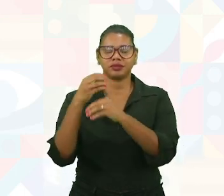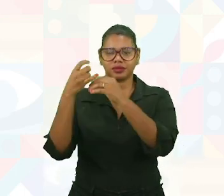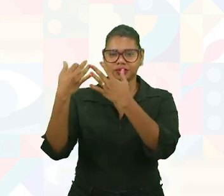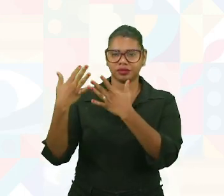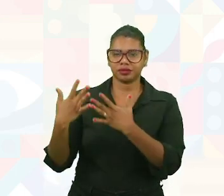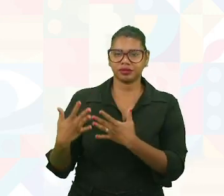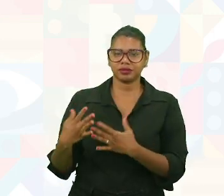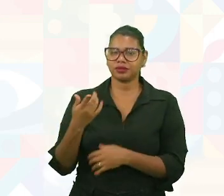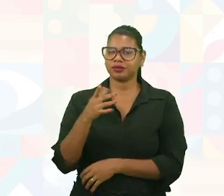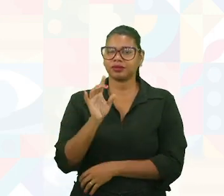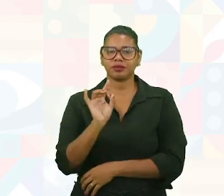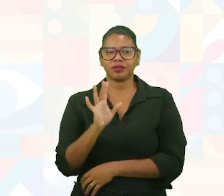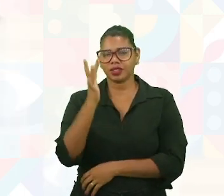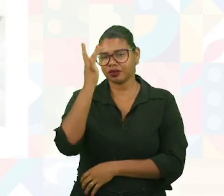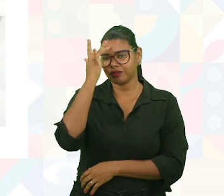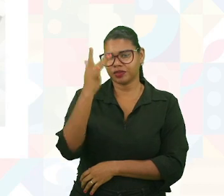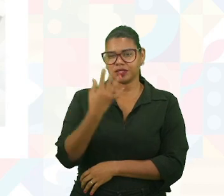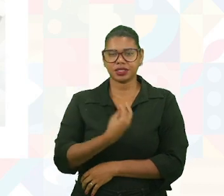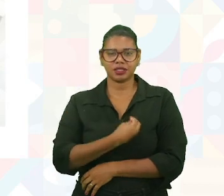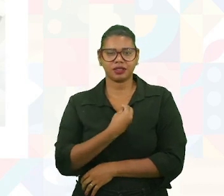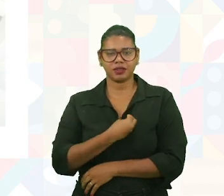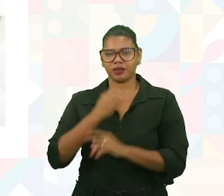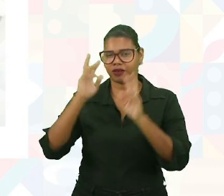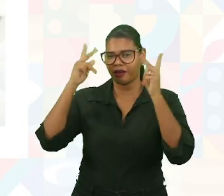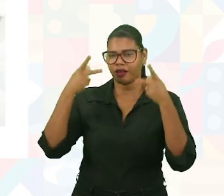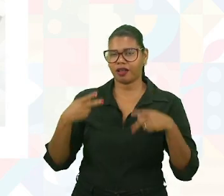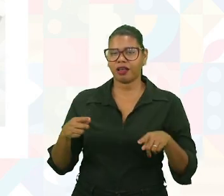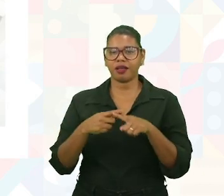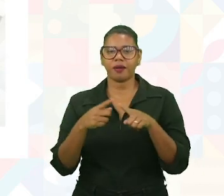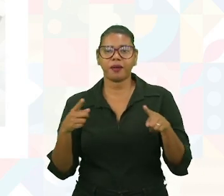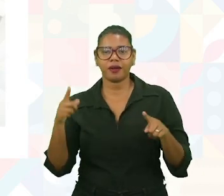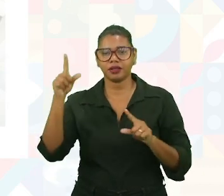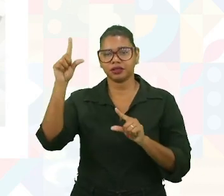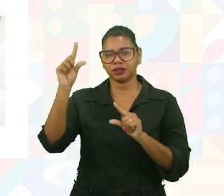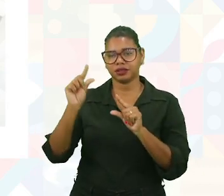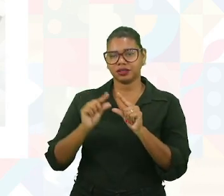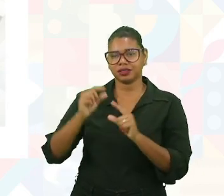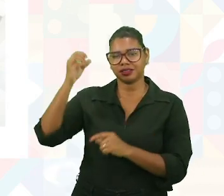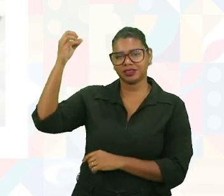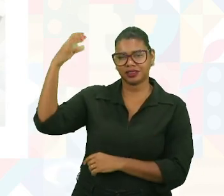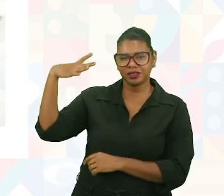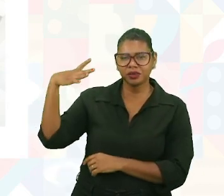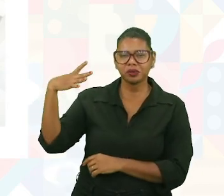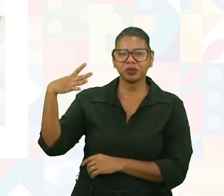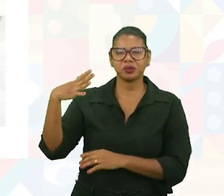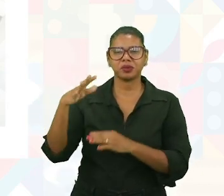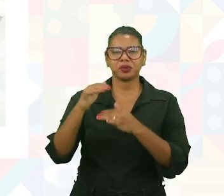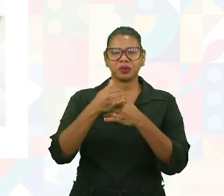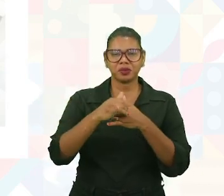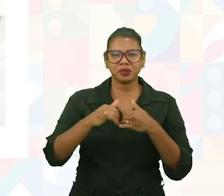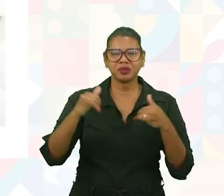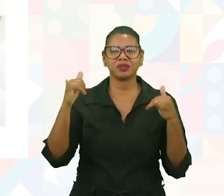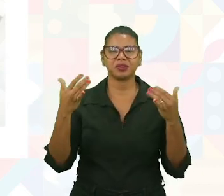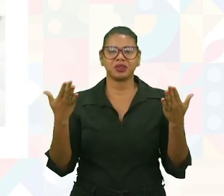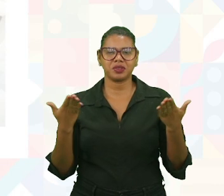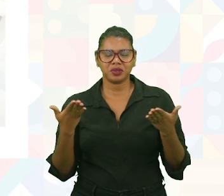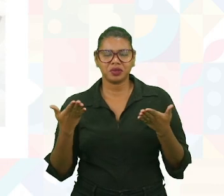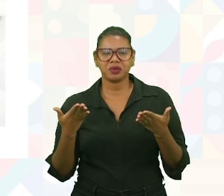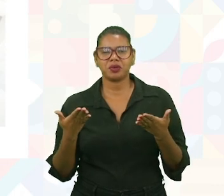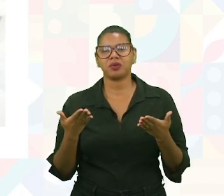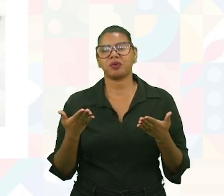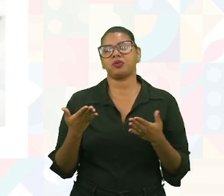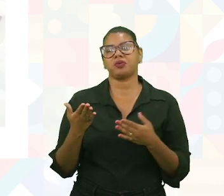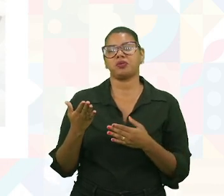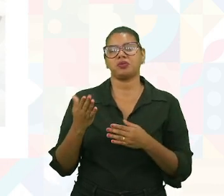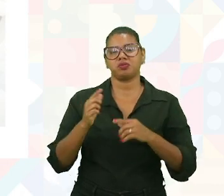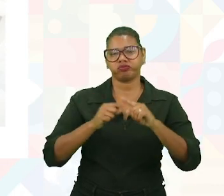chega não só para facilitar a vida do ser humano, mas a redução de energia. Os elétrons eletrônicos de hoje em dia, eles economizam